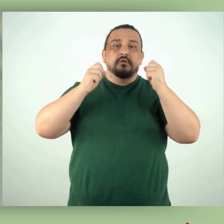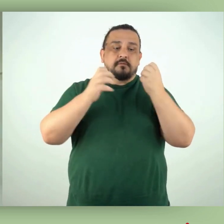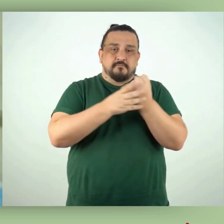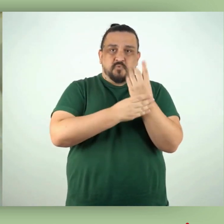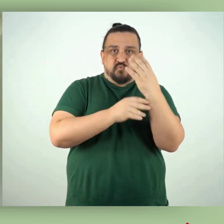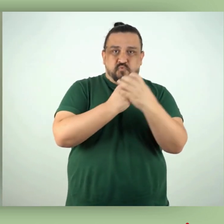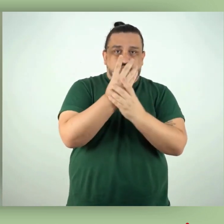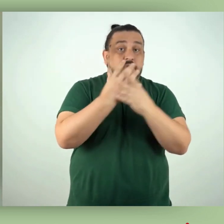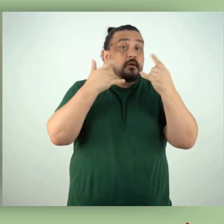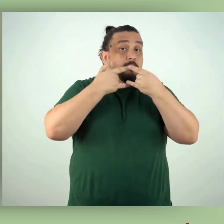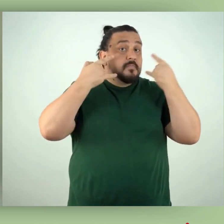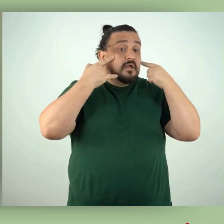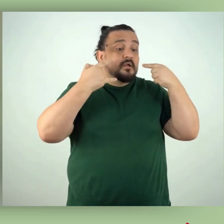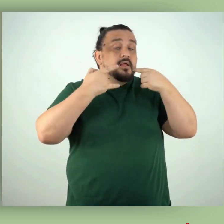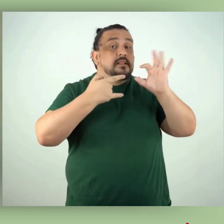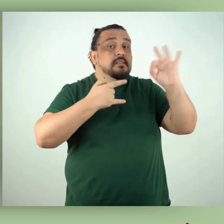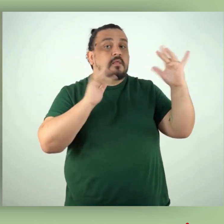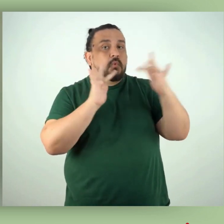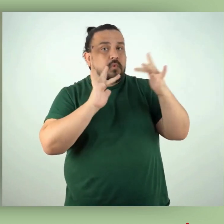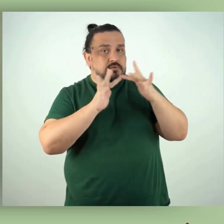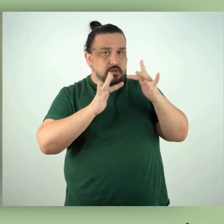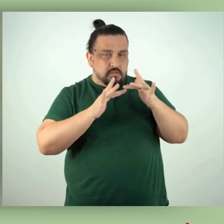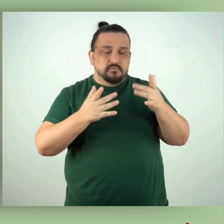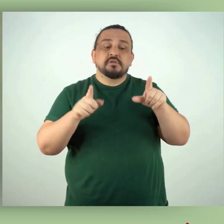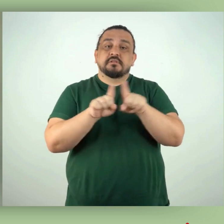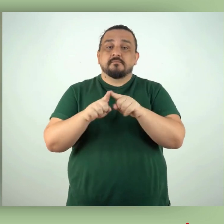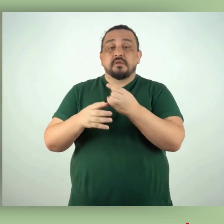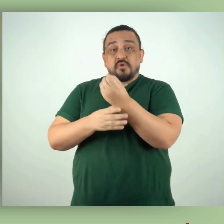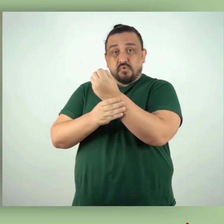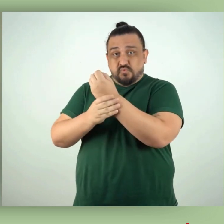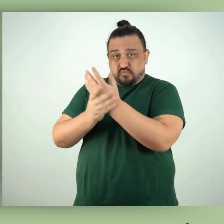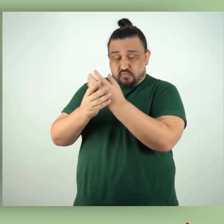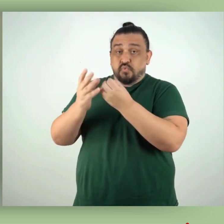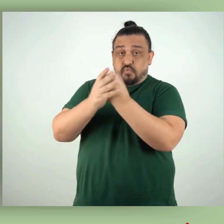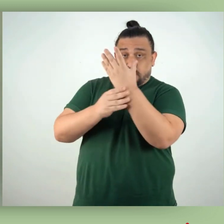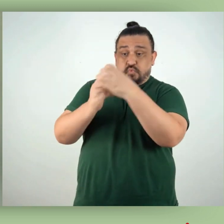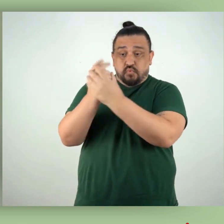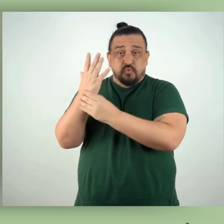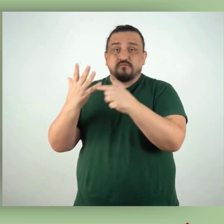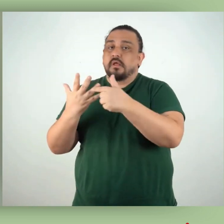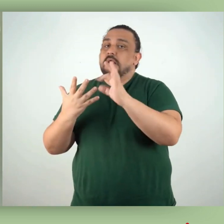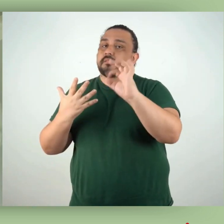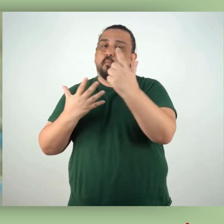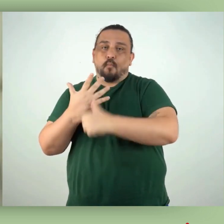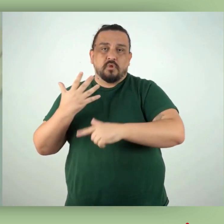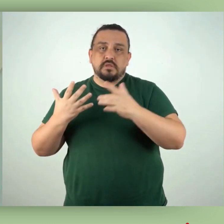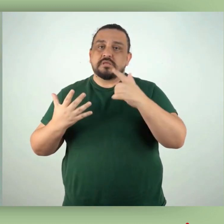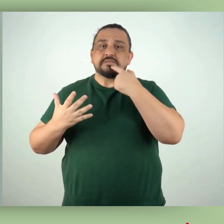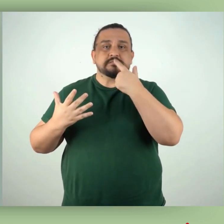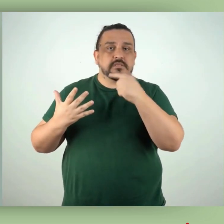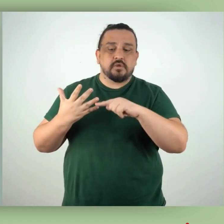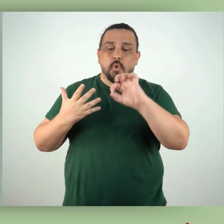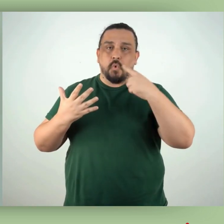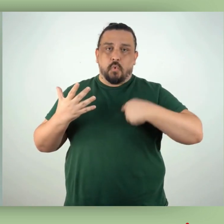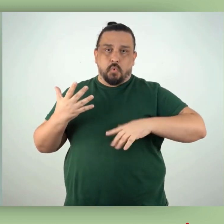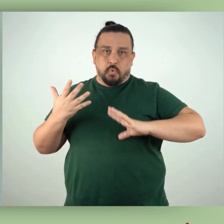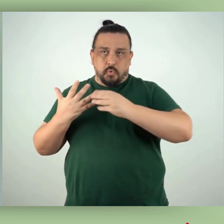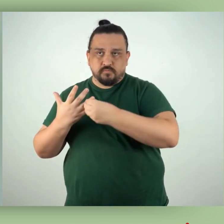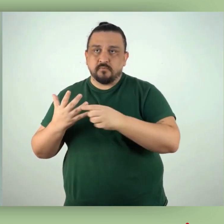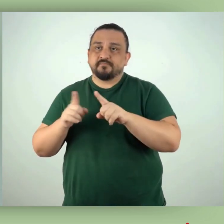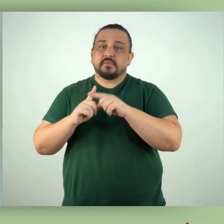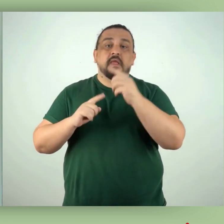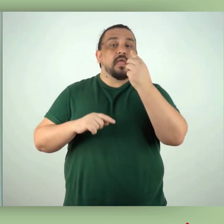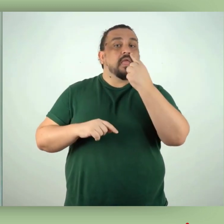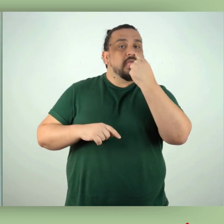contaminadas, luvas de procedimentos que não entraram em contato com sangue ou líquidos corpóreos, equipo de soro,